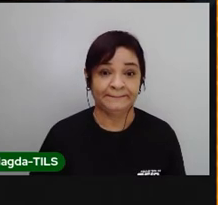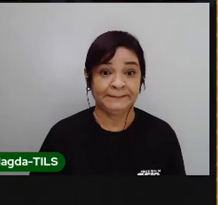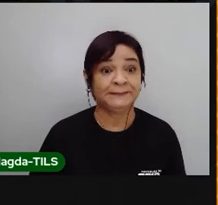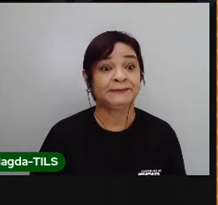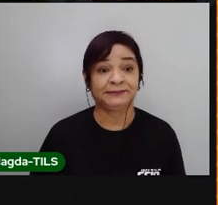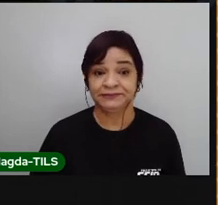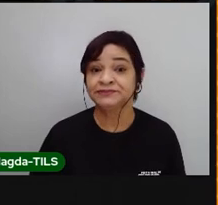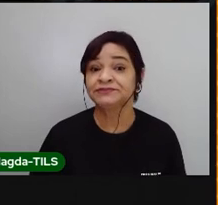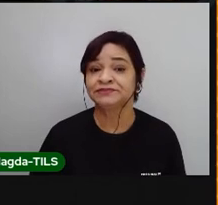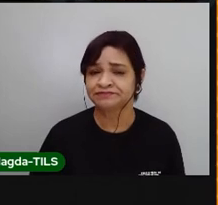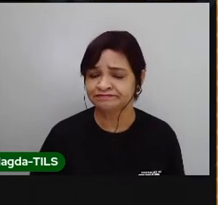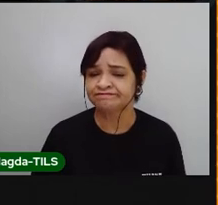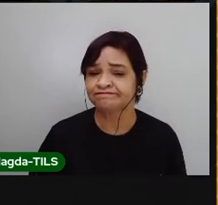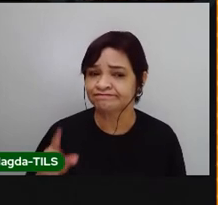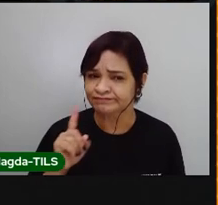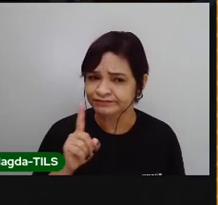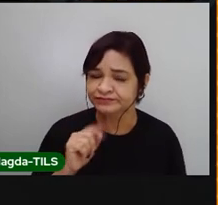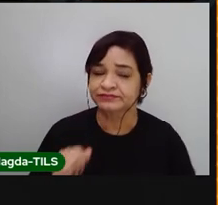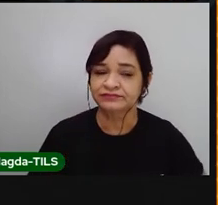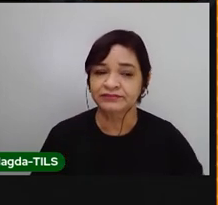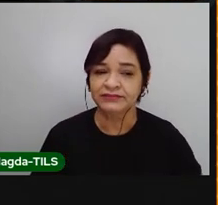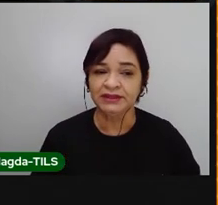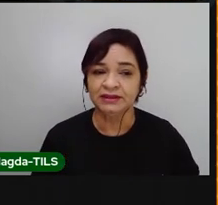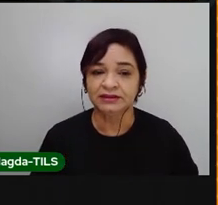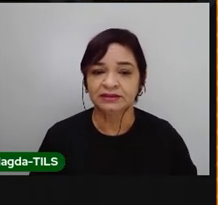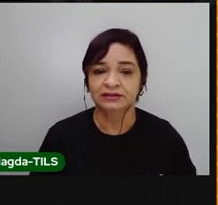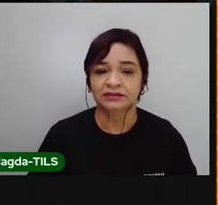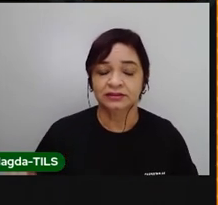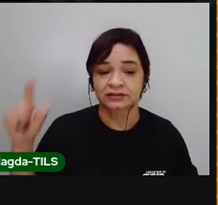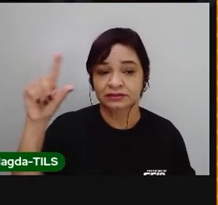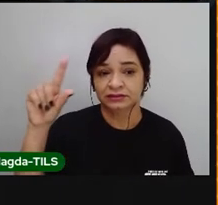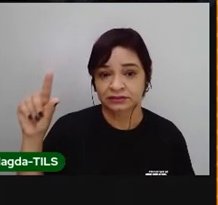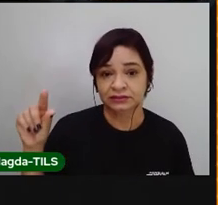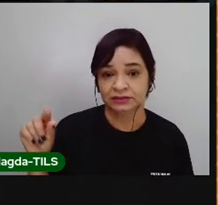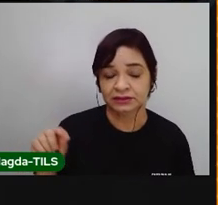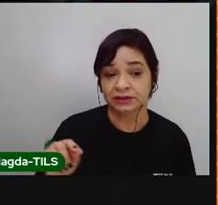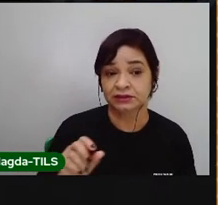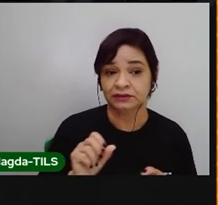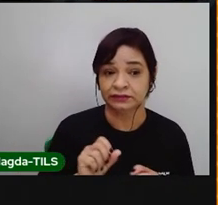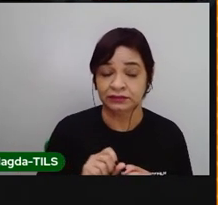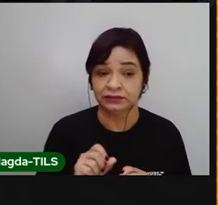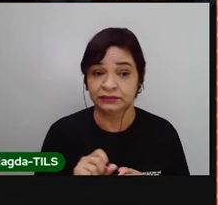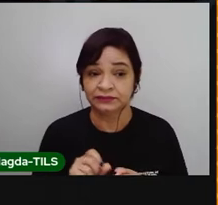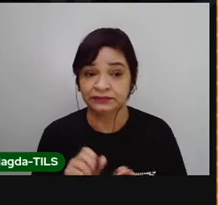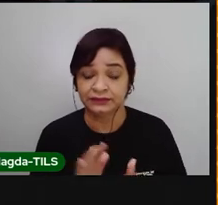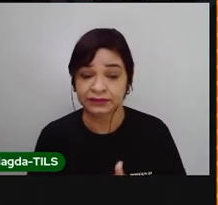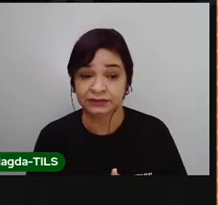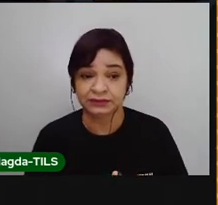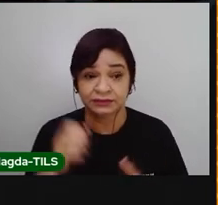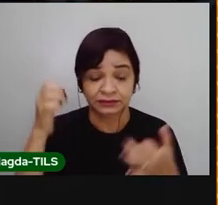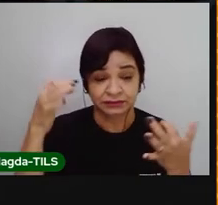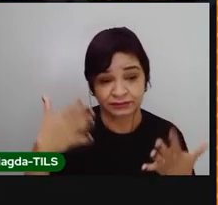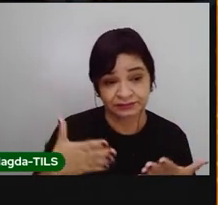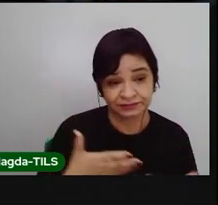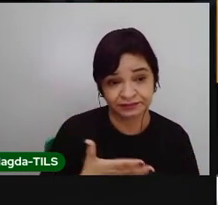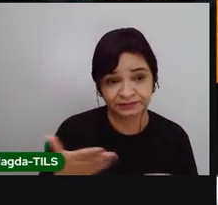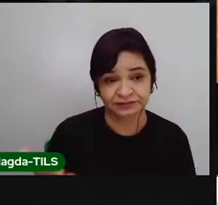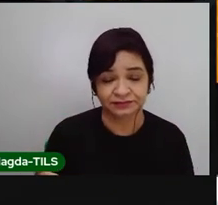Ah, pessoal. E ainda tem um fenômeno bem legal que acontece com a lua, que eu vou explicar para vocês.